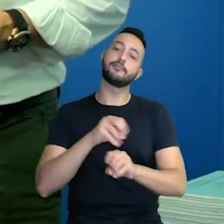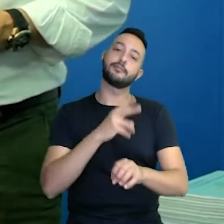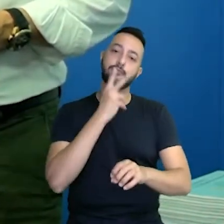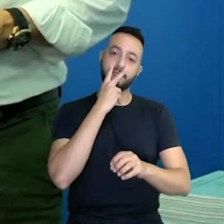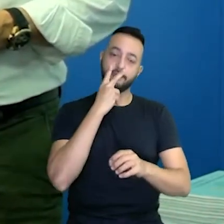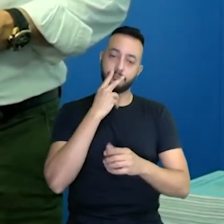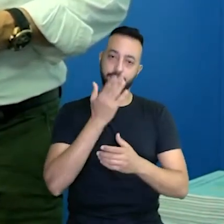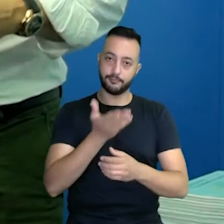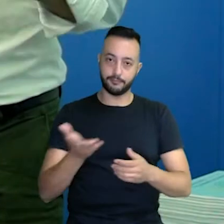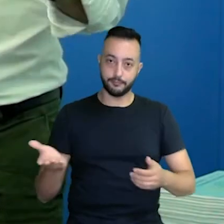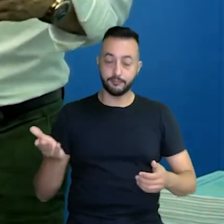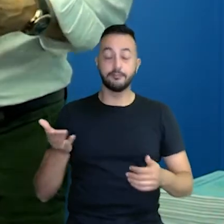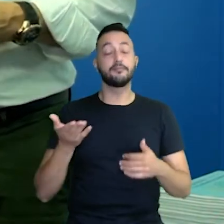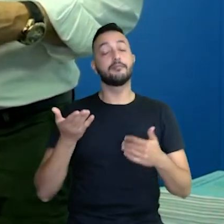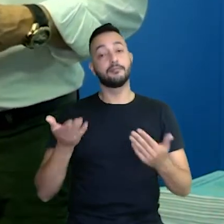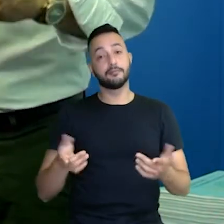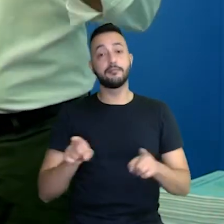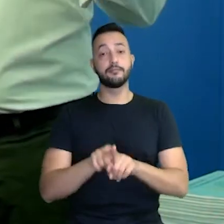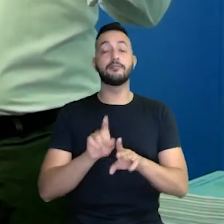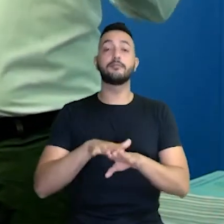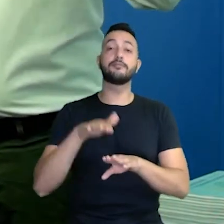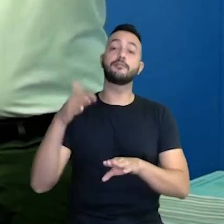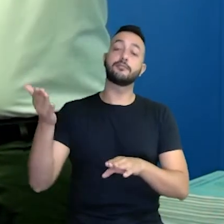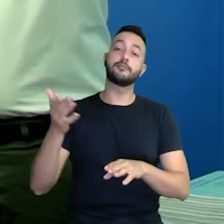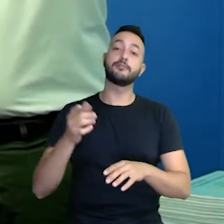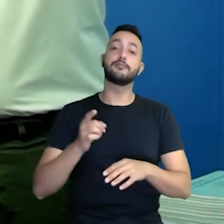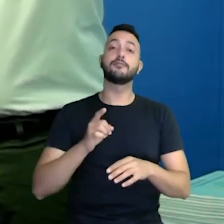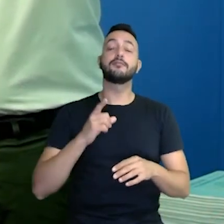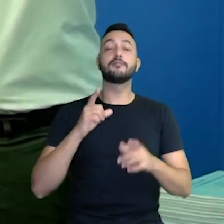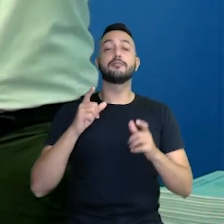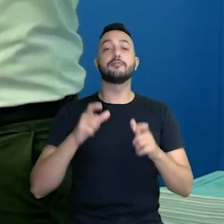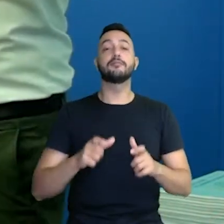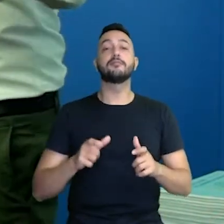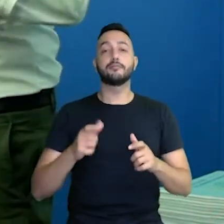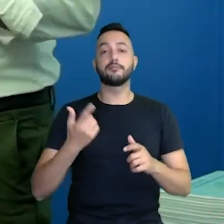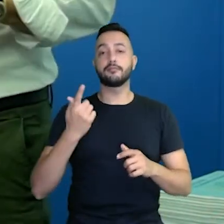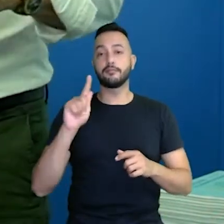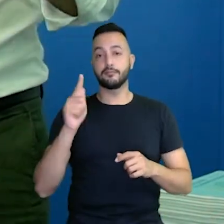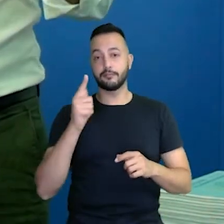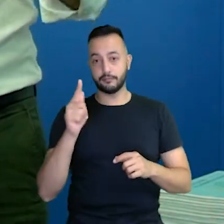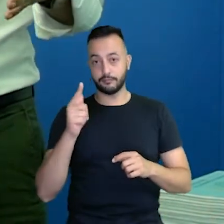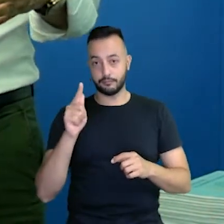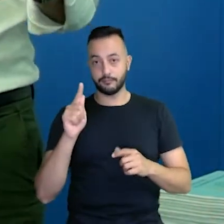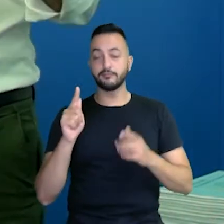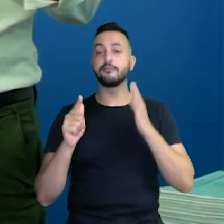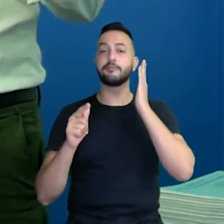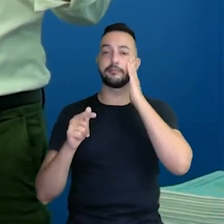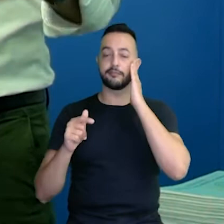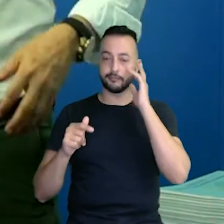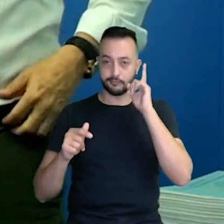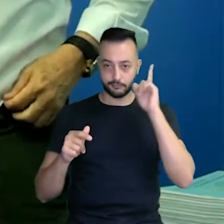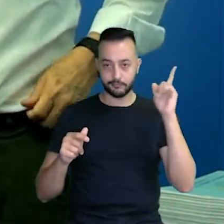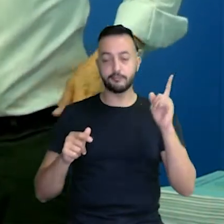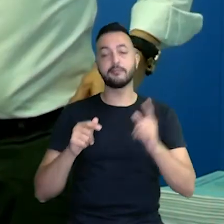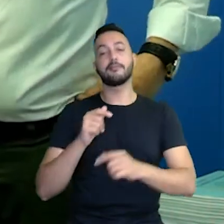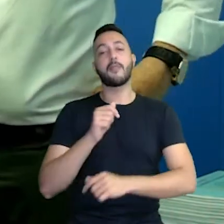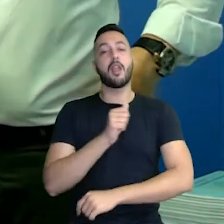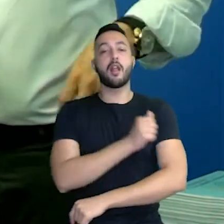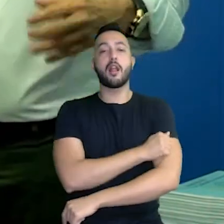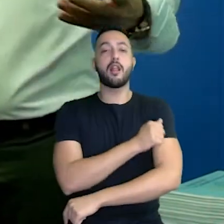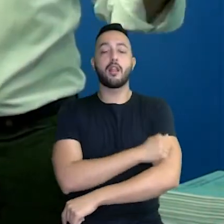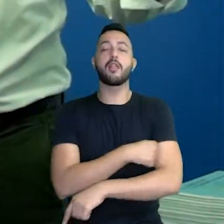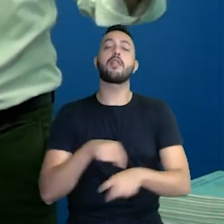cidade da Vitória de Santo Antão. E fora dela, porque lá em Glória do Goitar, nós sabemos que os alunos estão